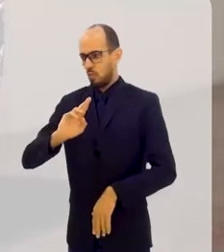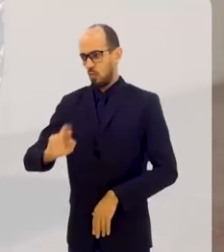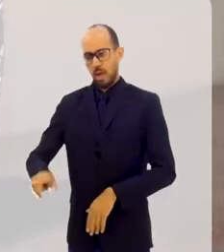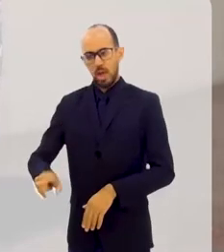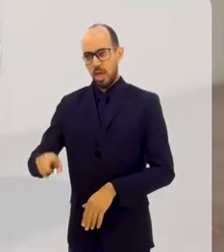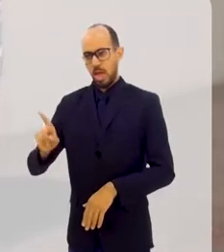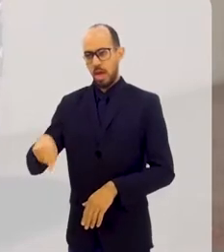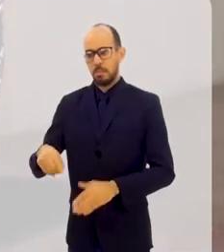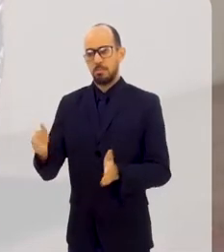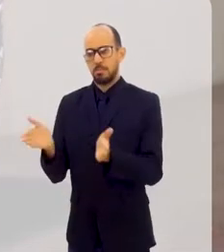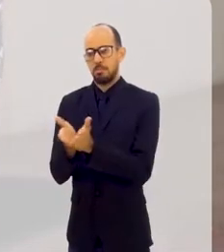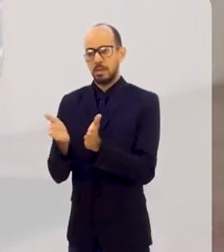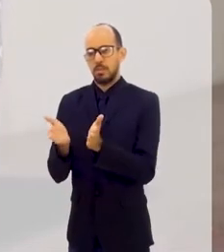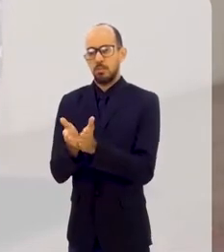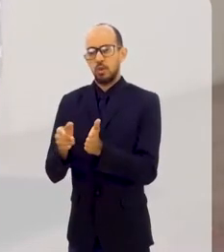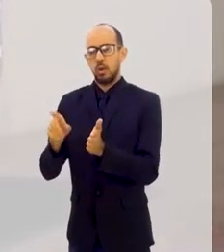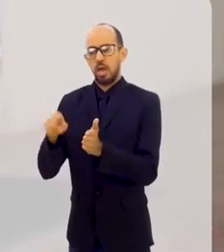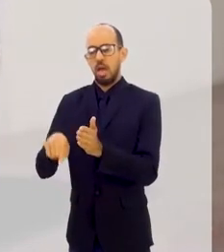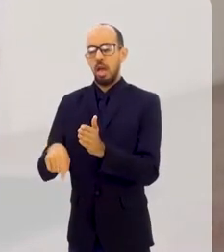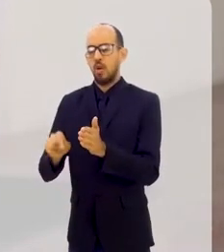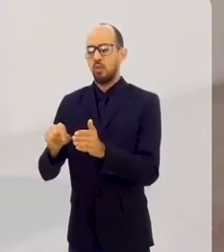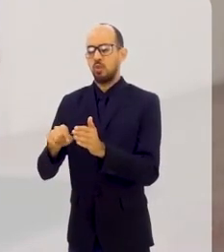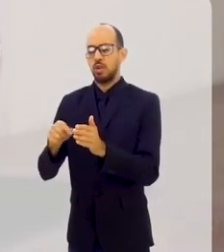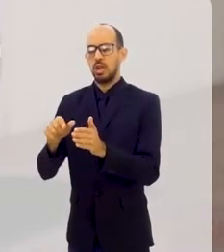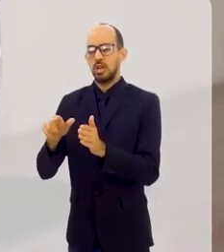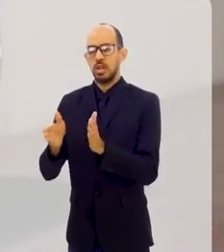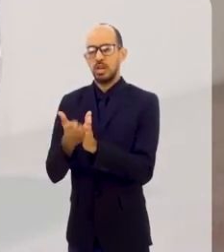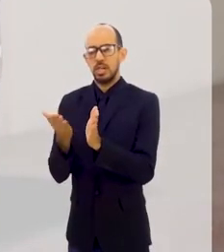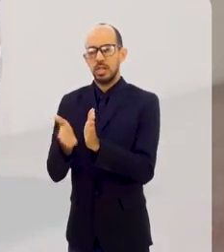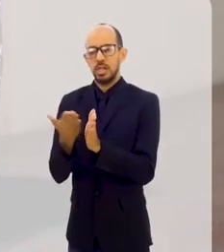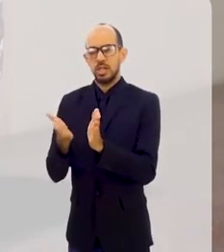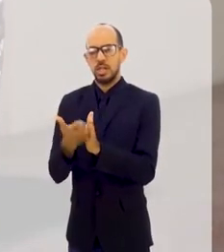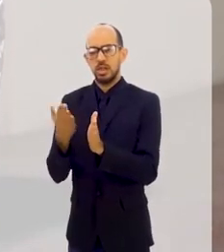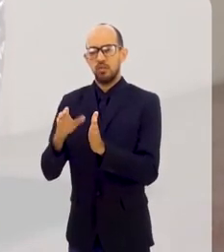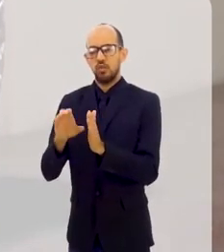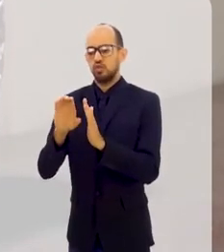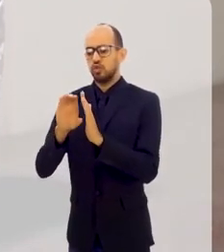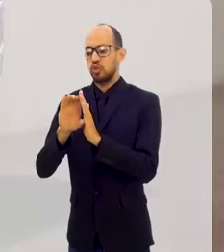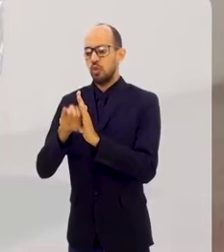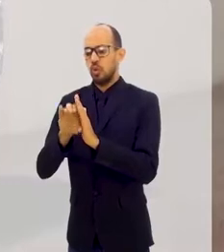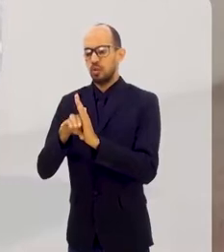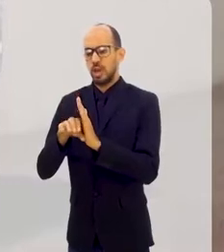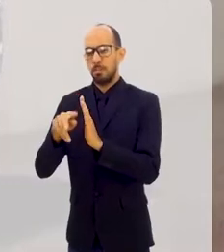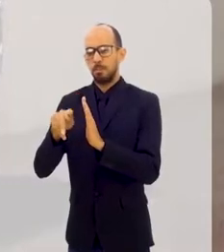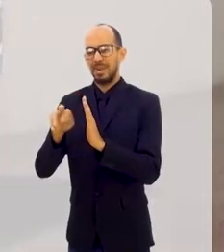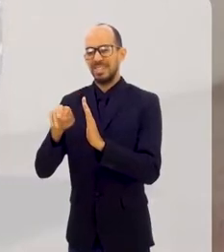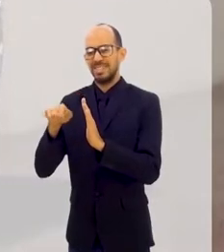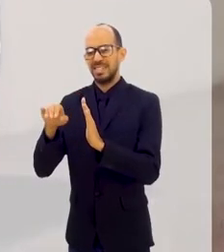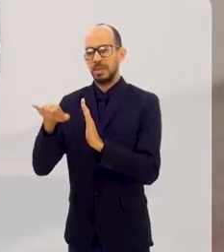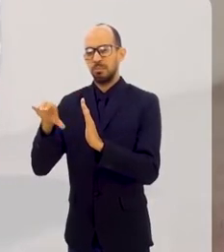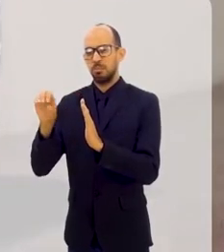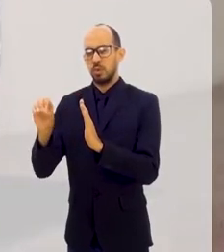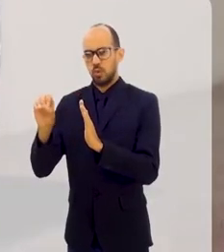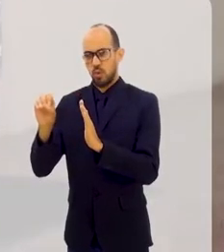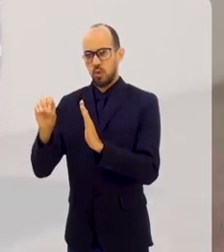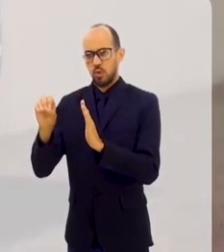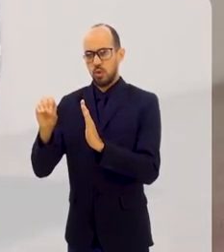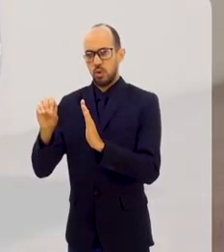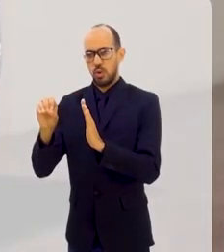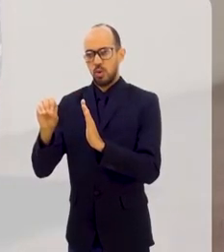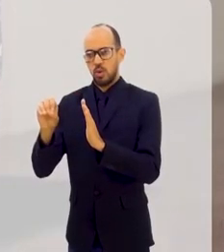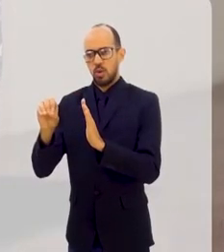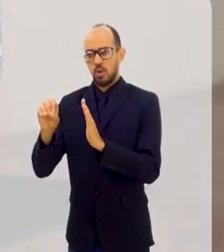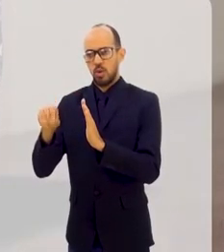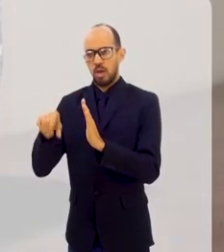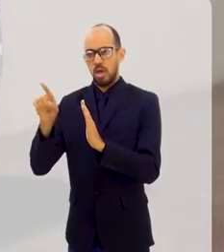A Bíblia, para mim, é um livro de princípio. Livro de princípio, qualquer um que entra nesse